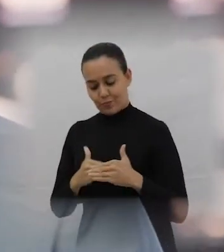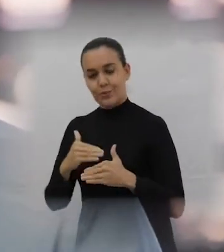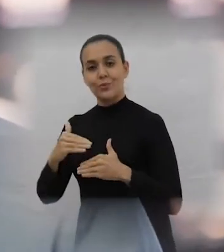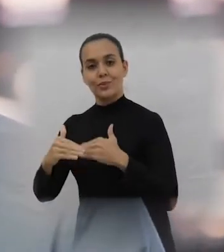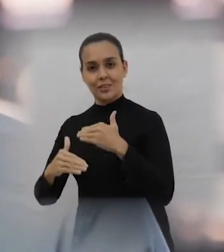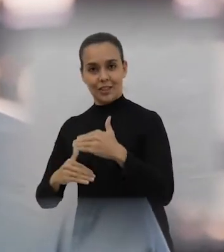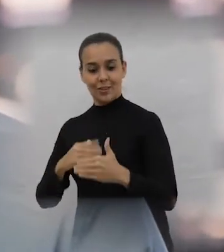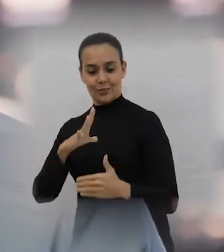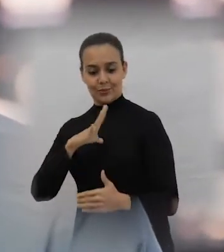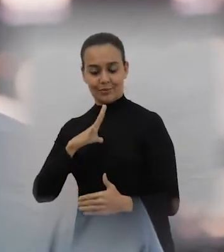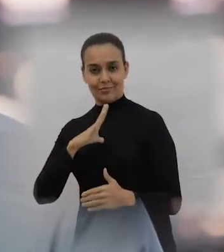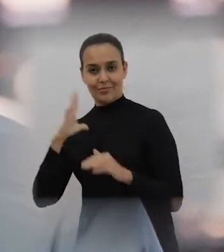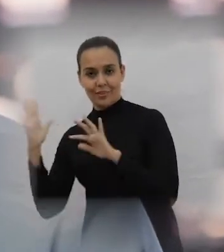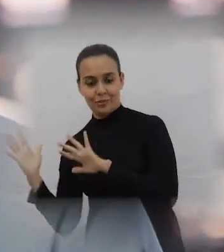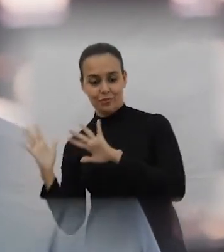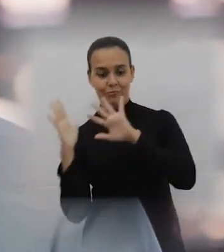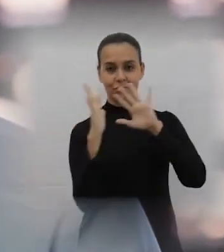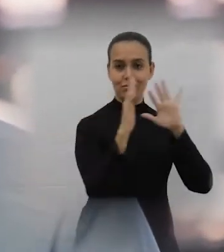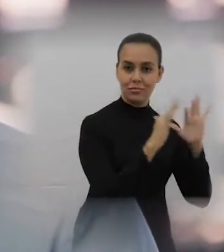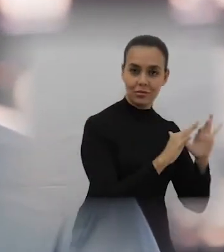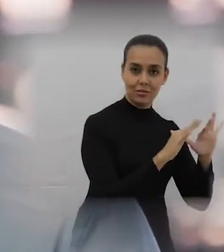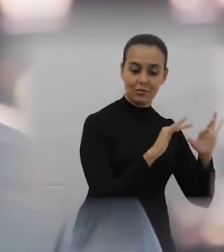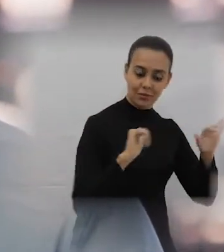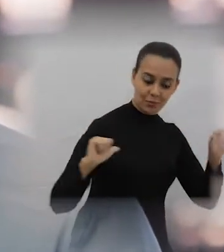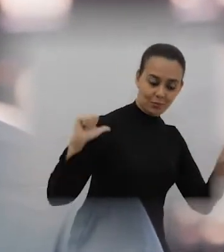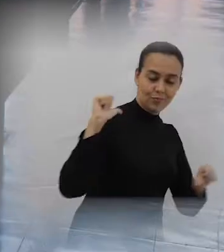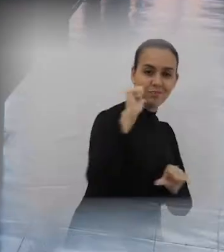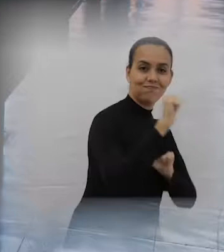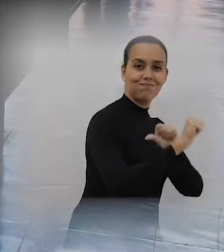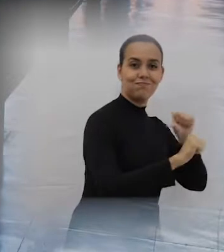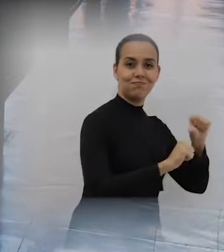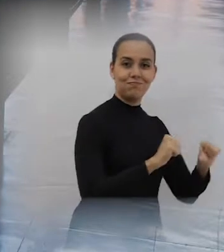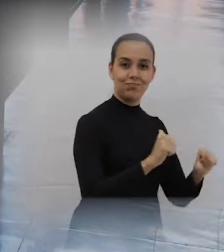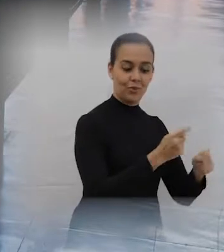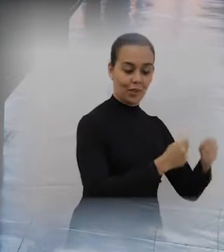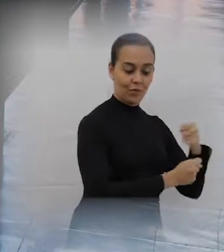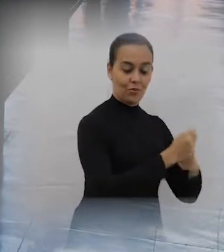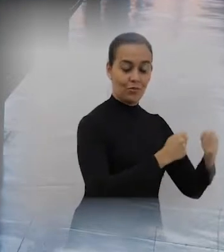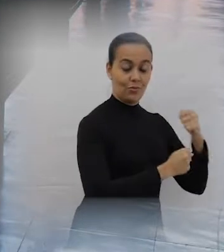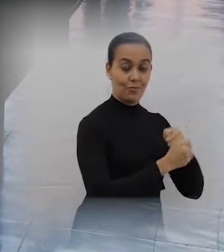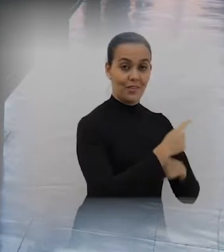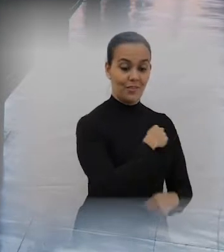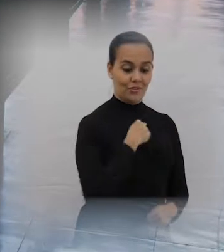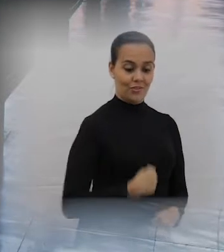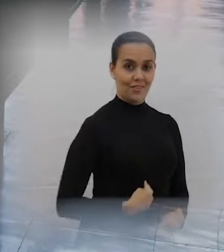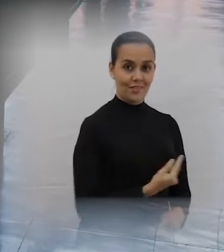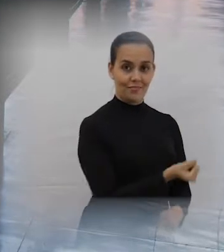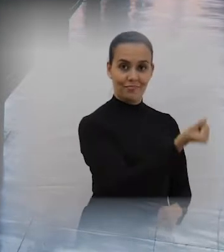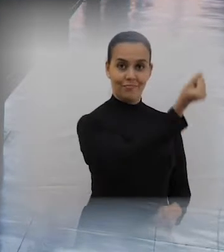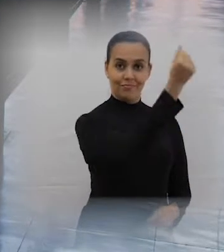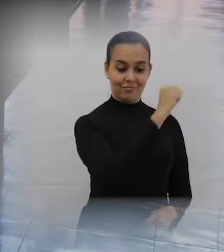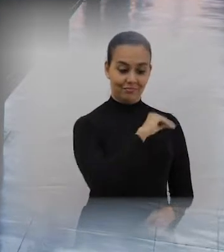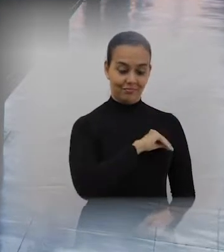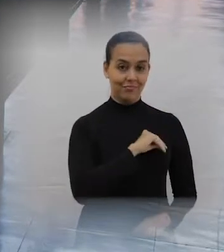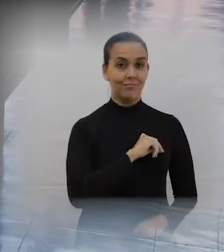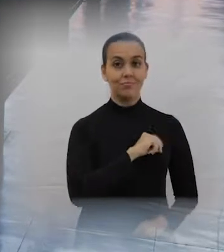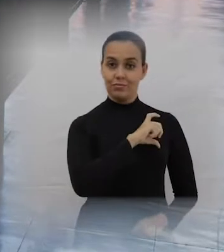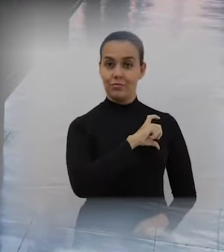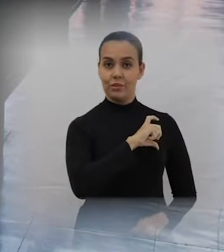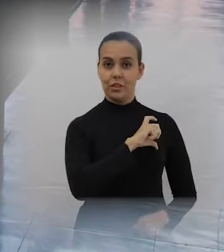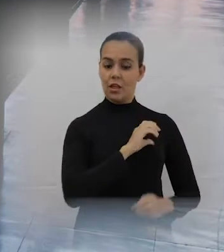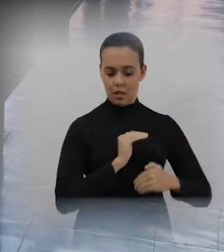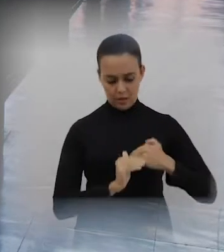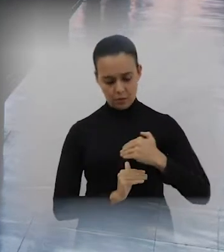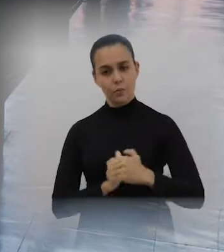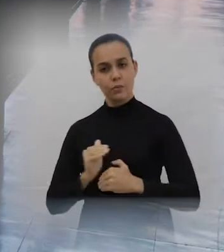da economia chinesa, a renda média das pessoas tem se elevado muito, né? Esse é um processo que aconteceu também em muitos outros países, inclusive